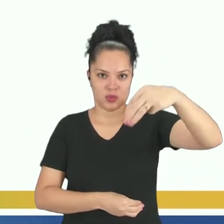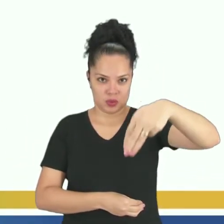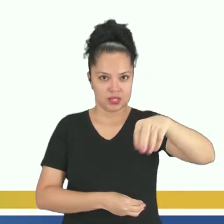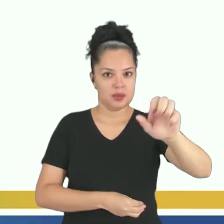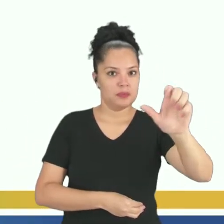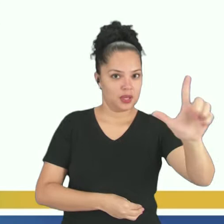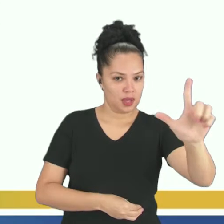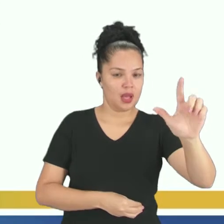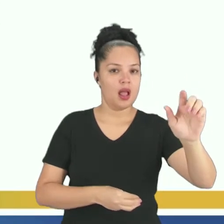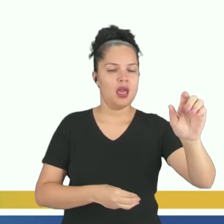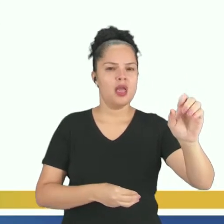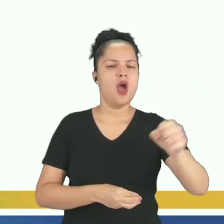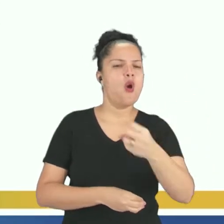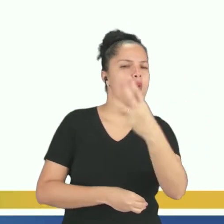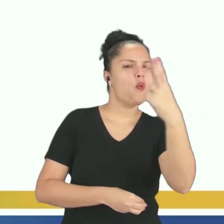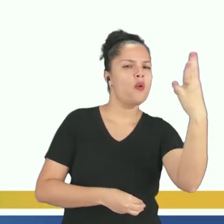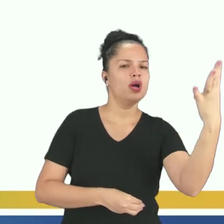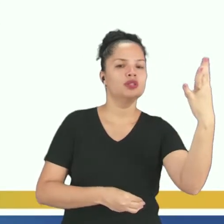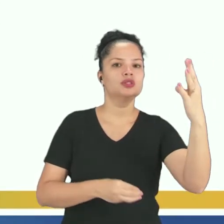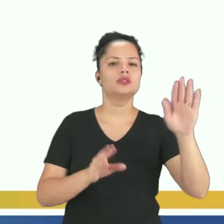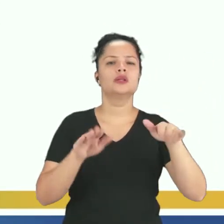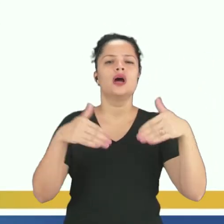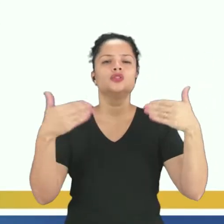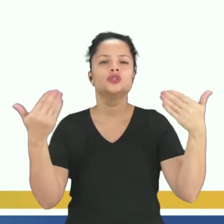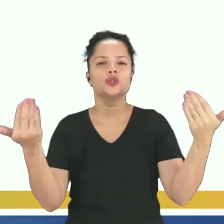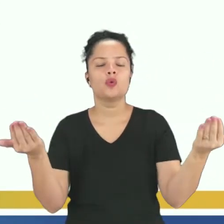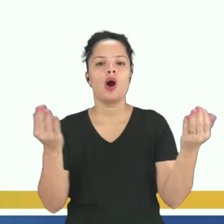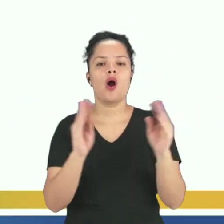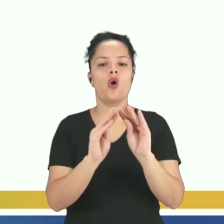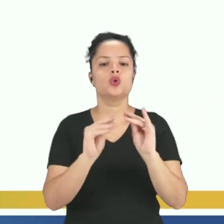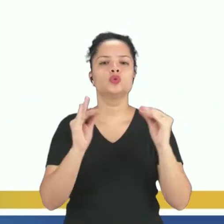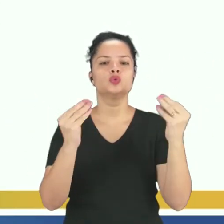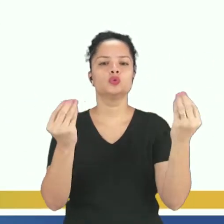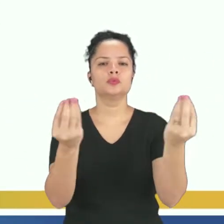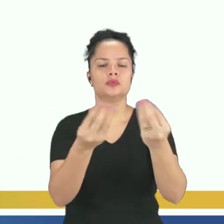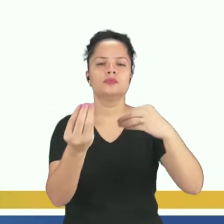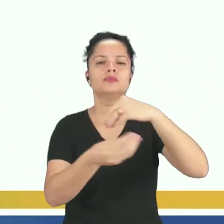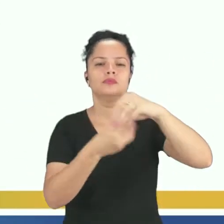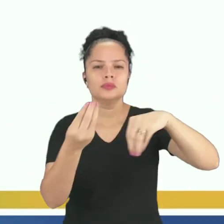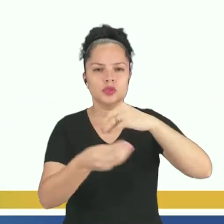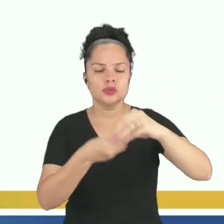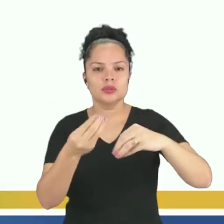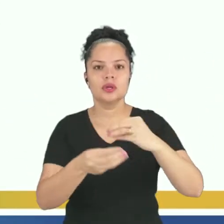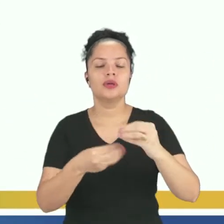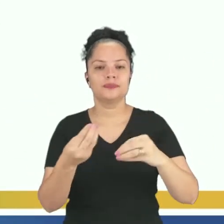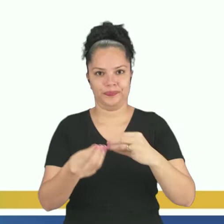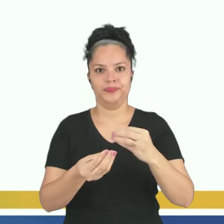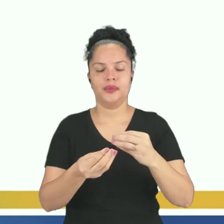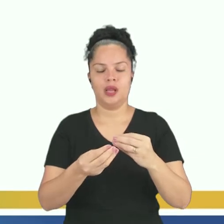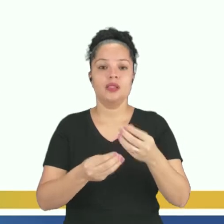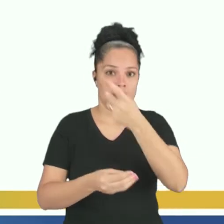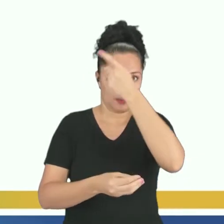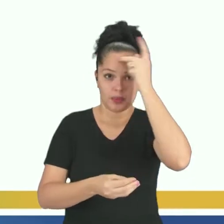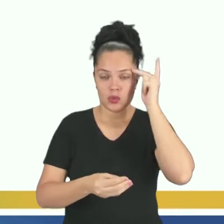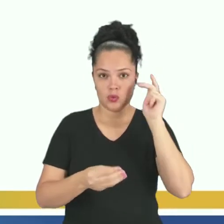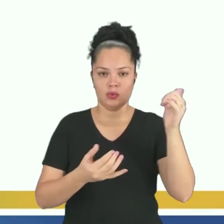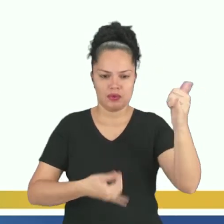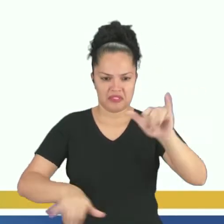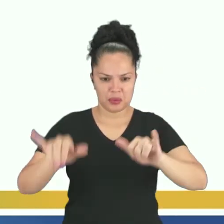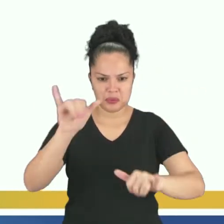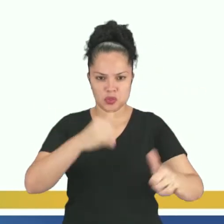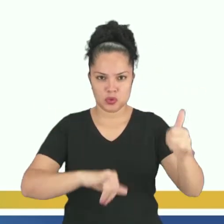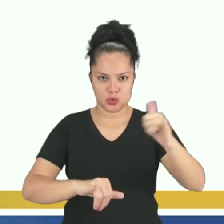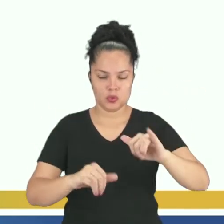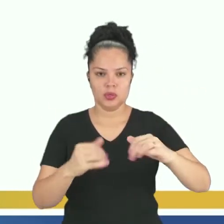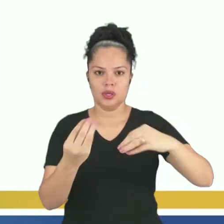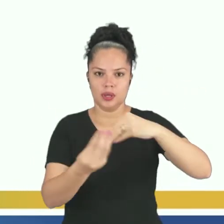qual a quantidade em ml de cada substância que ele deve misturar? Então ele vai fazer uma mistura aí, para formar uma substância, uma